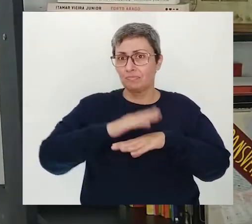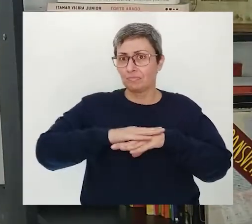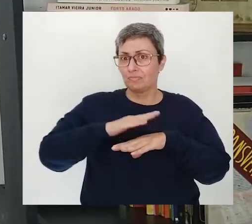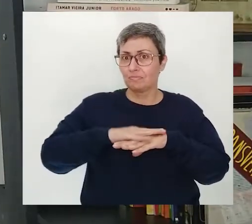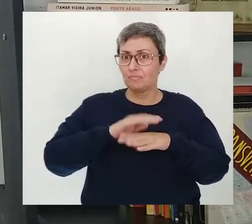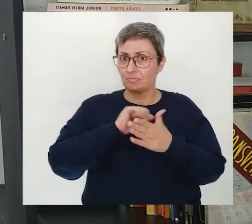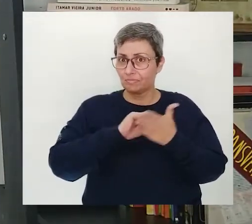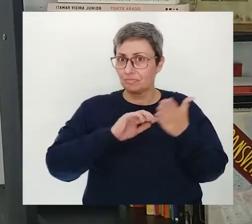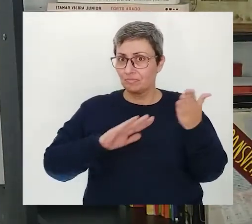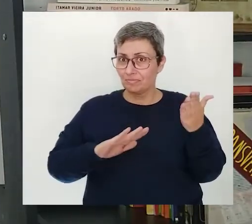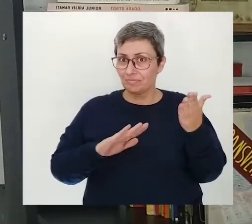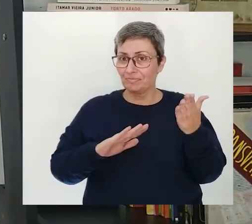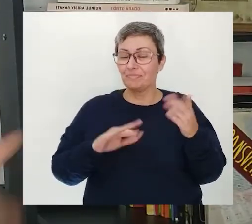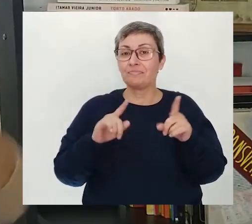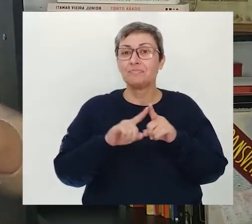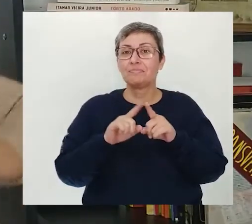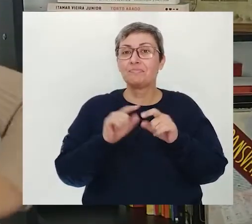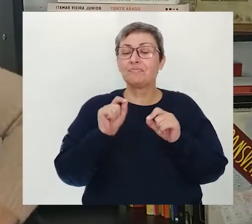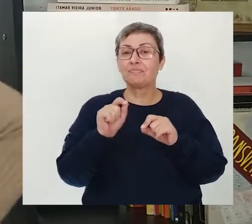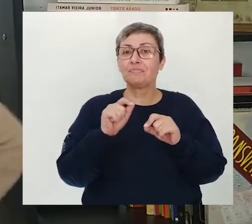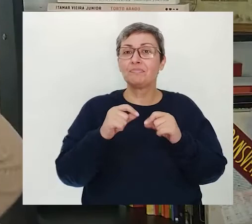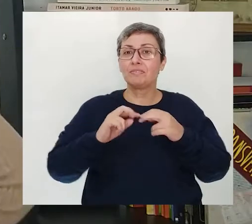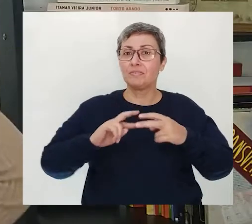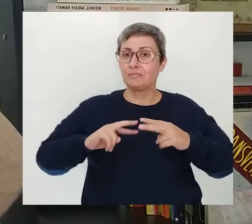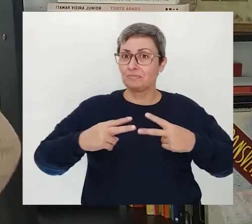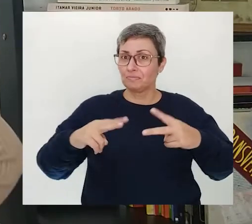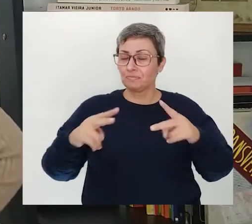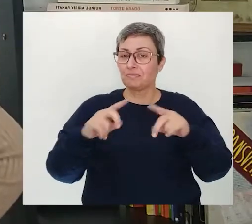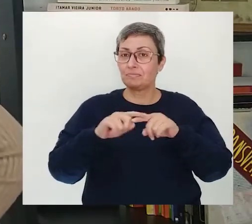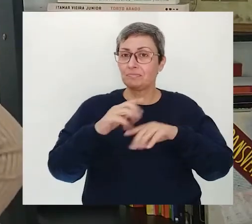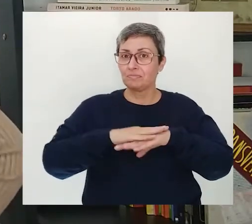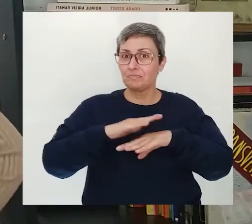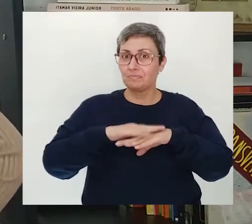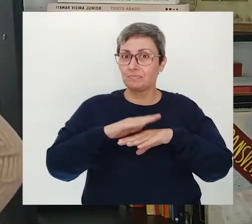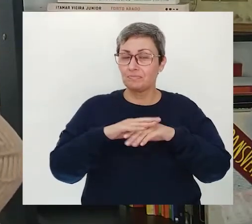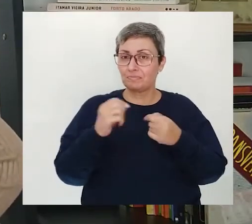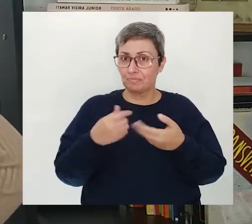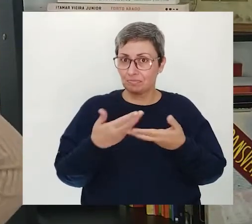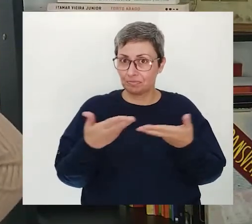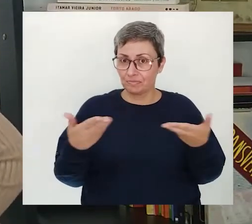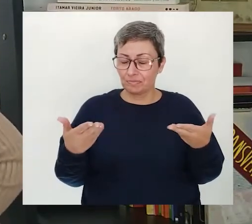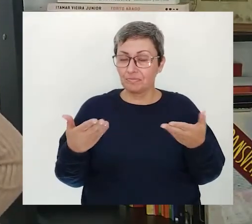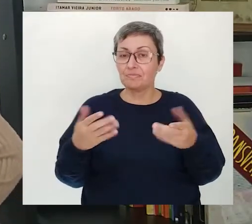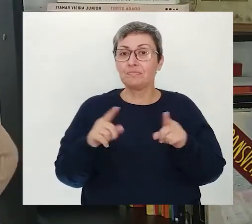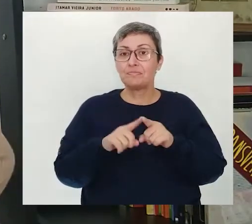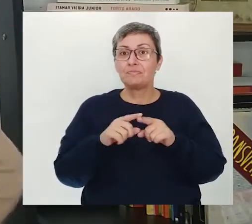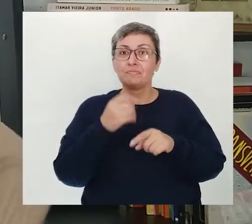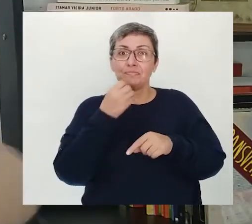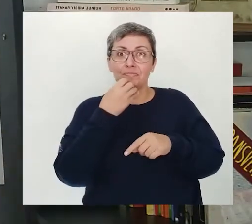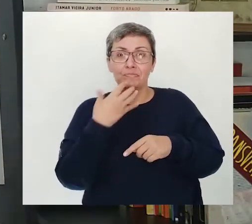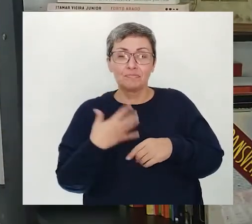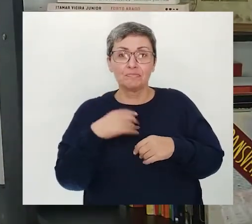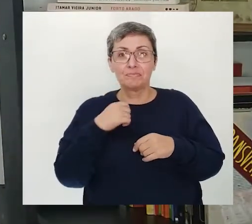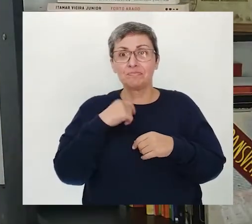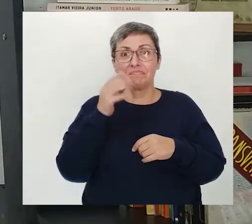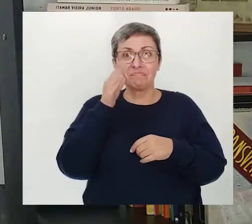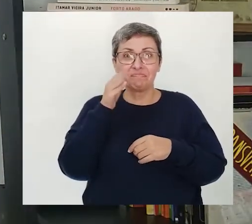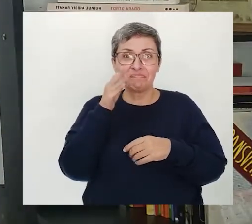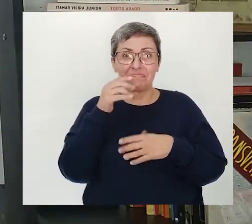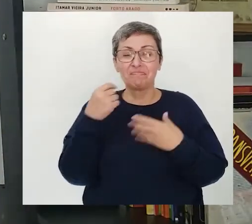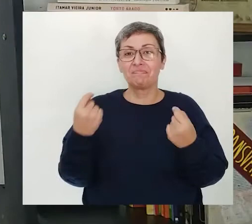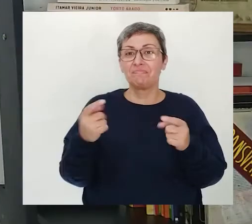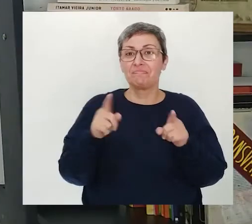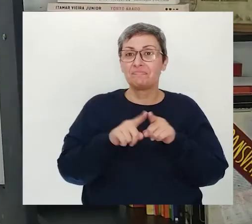as atividades? E vocês compartilharam o que vocês produziram com a gente? Bom, eu estou super